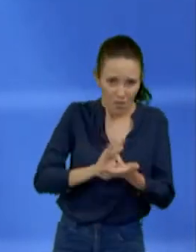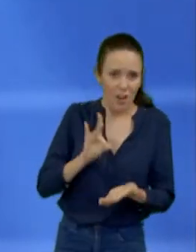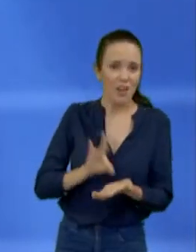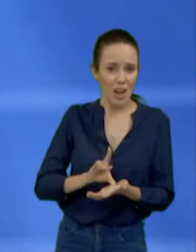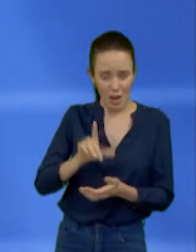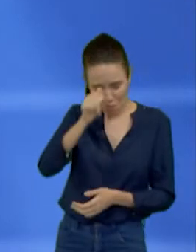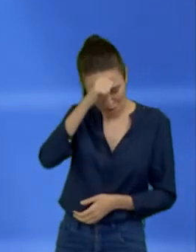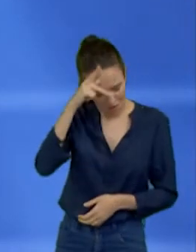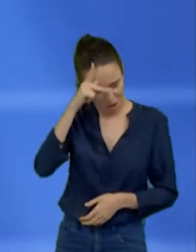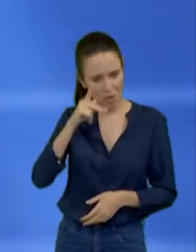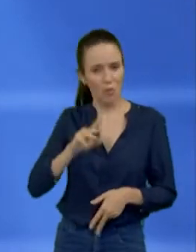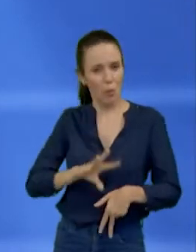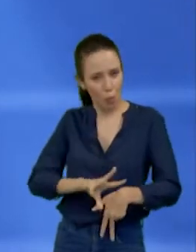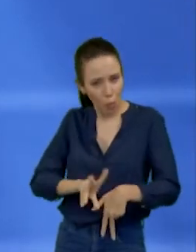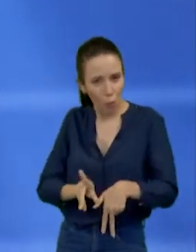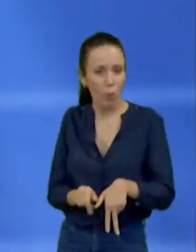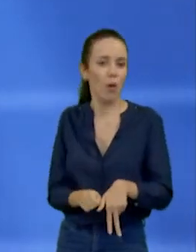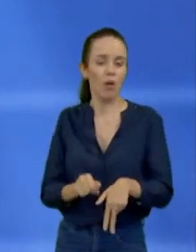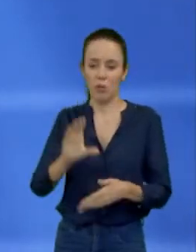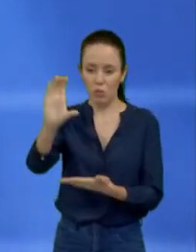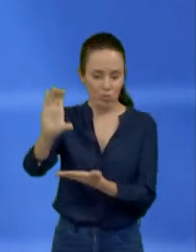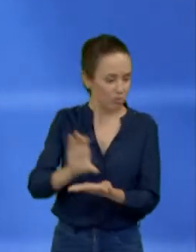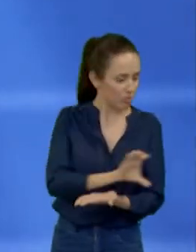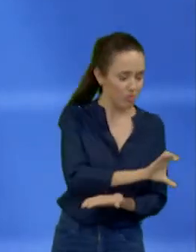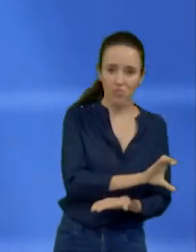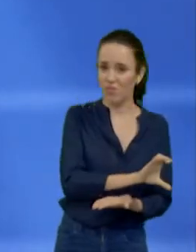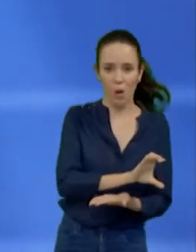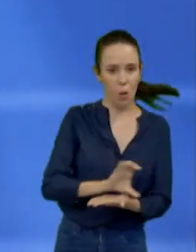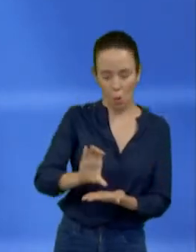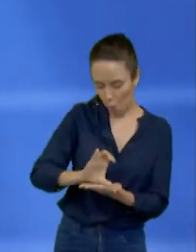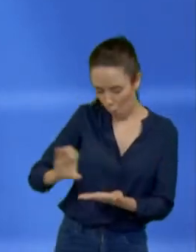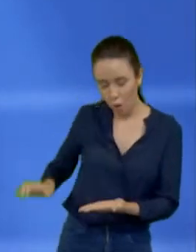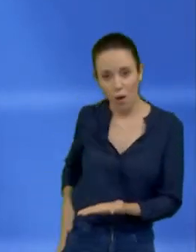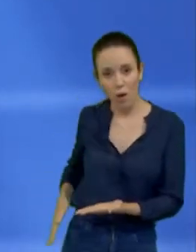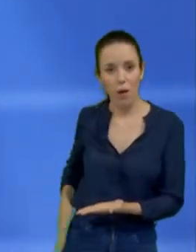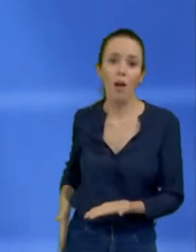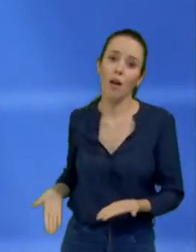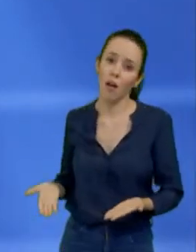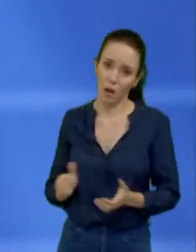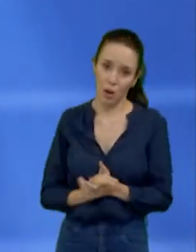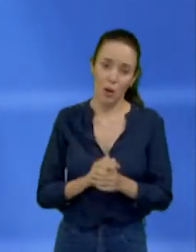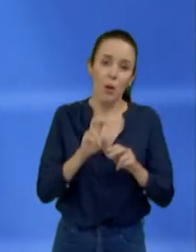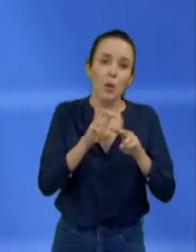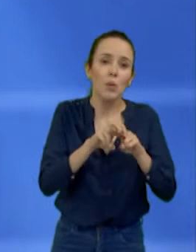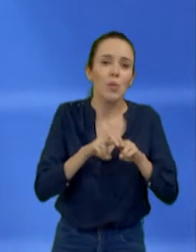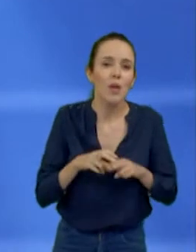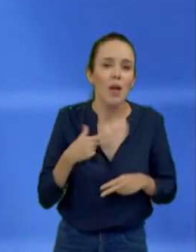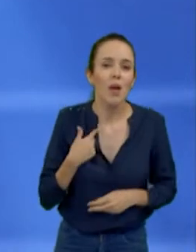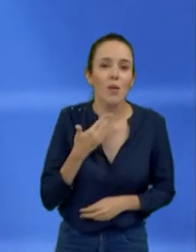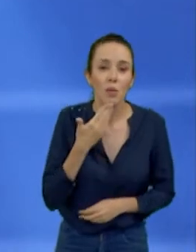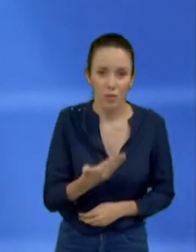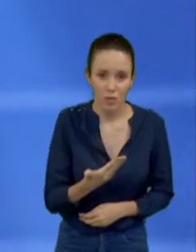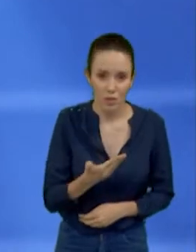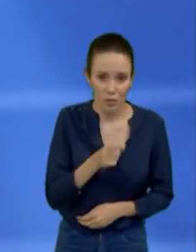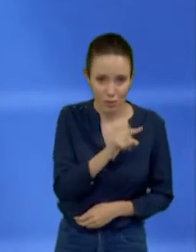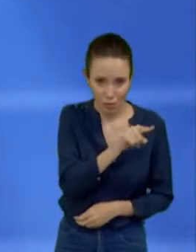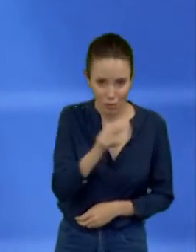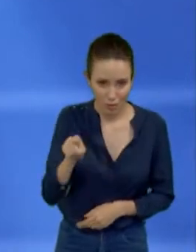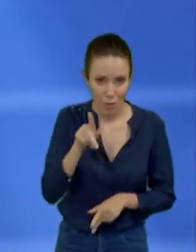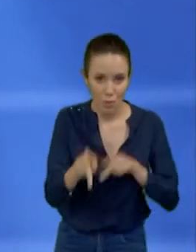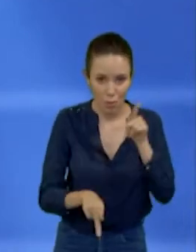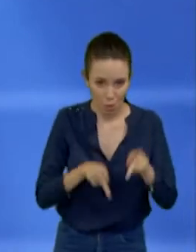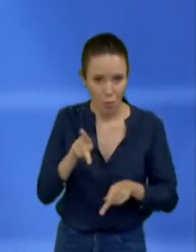aberrações administrativas que houve nessa gestão. O que eu peço ao povo de São Sebastião, e esta é a nossa maior